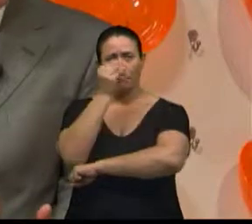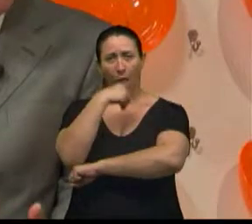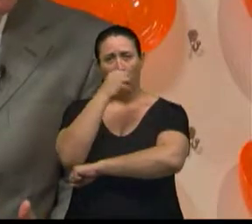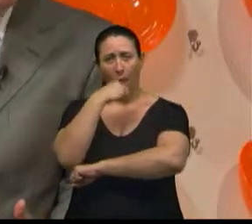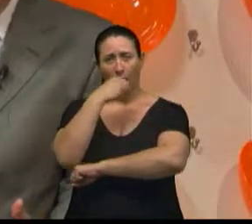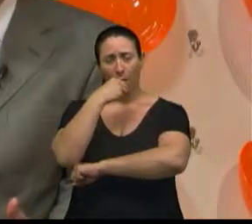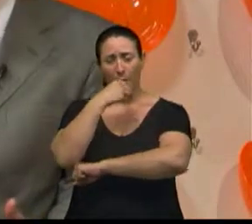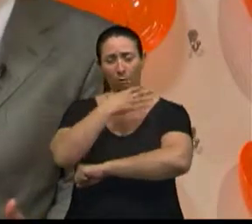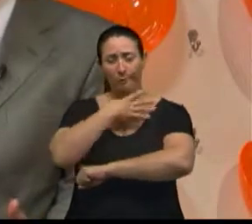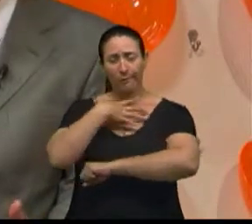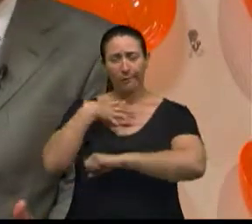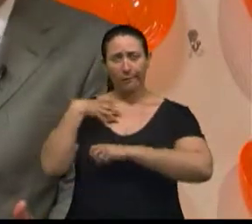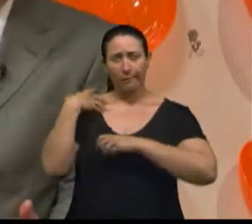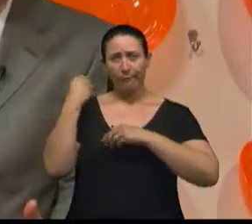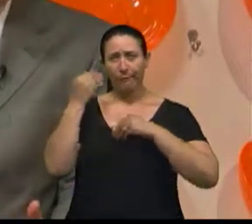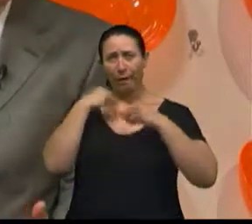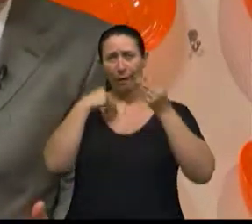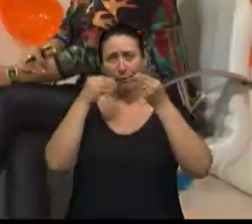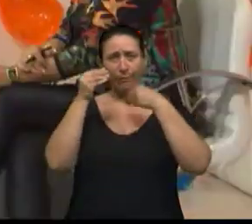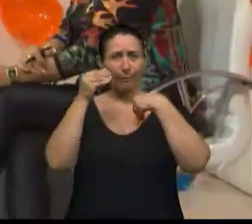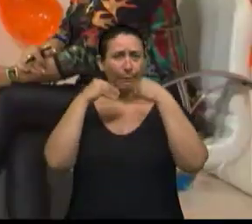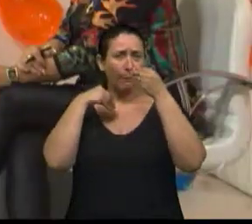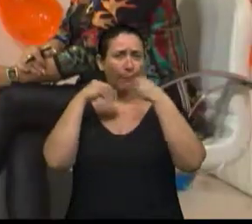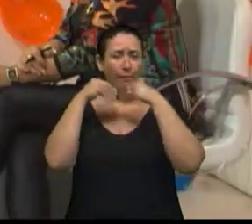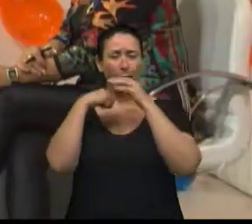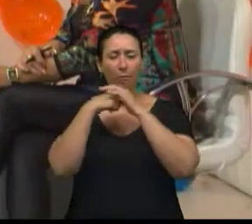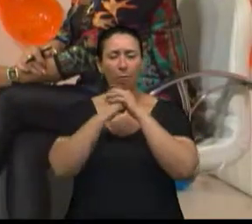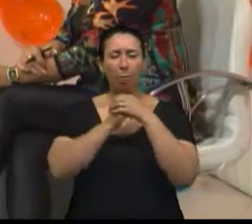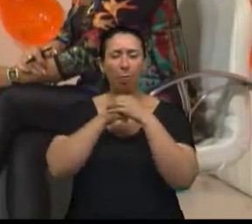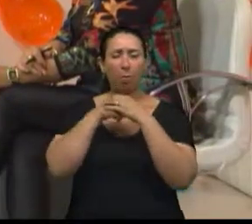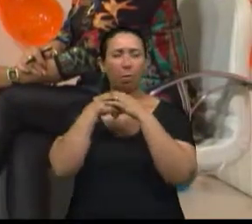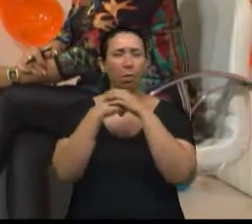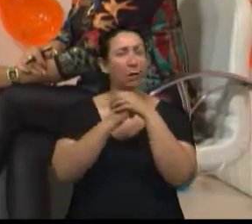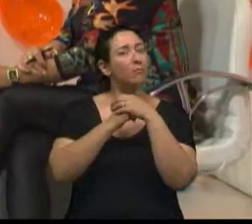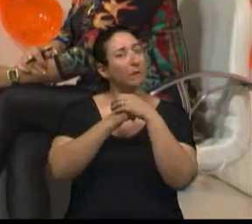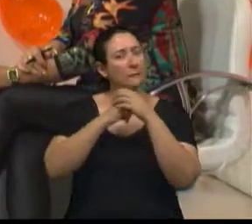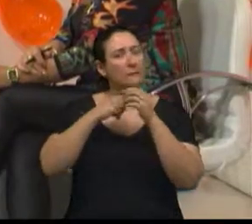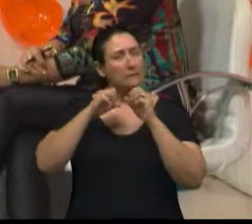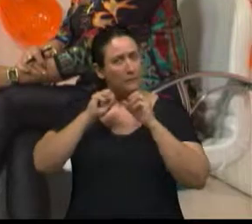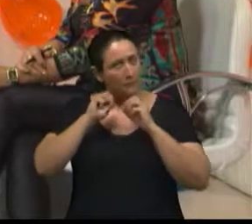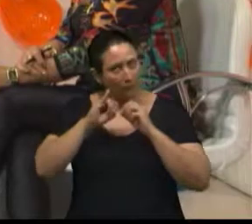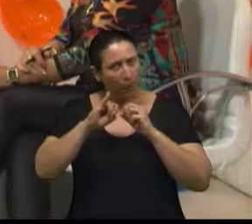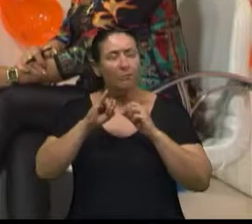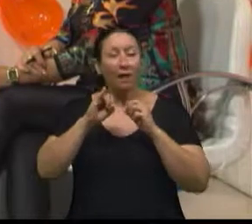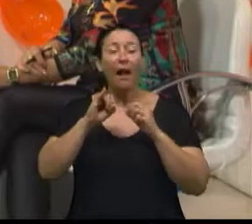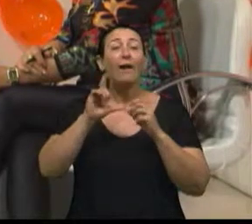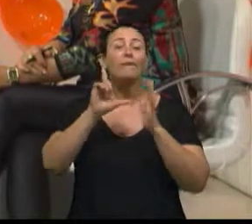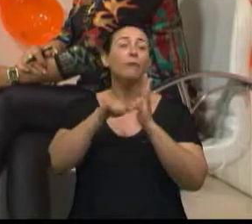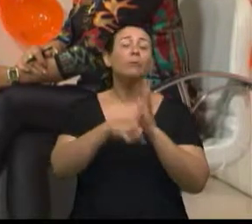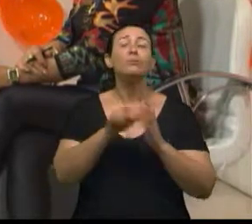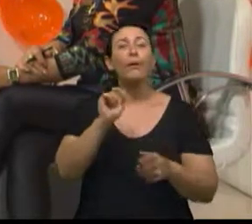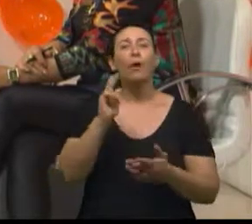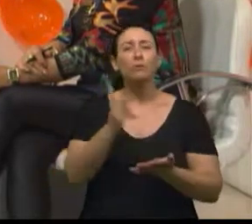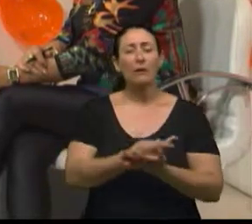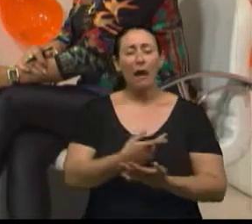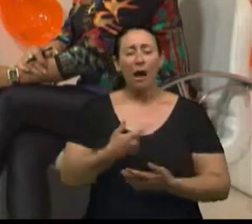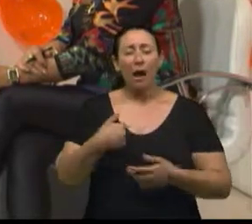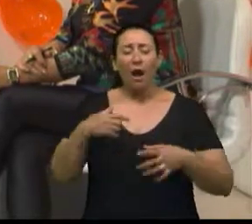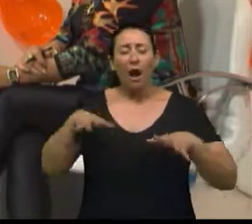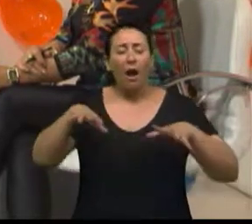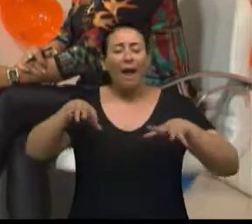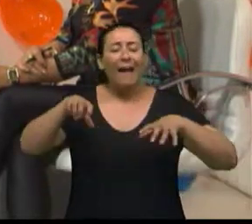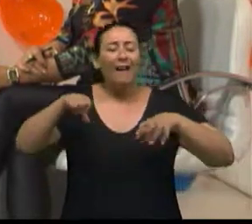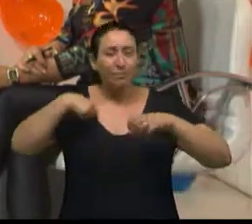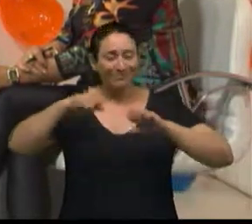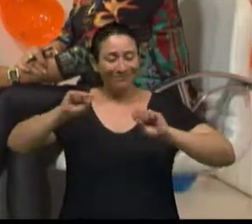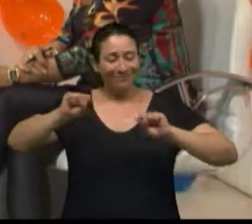osso, como a sua musculatura e sua cartilagem. Então, entra num círculo vicioso em que cada vez que ele